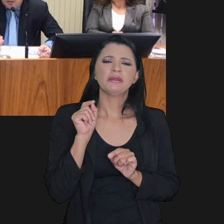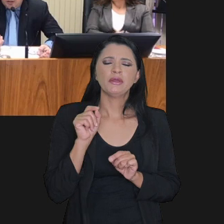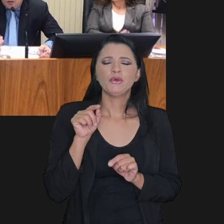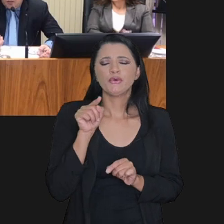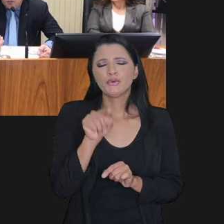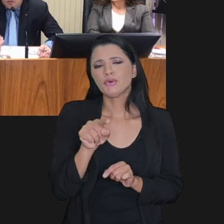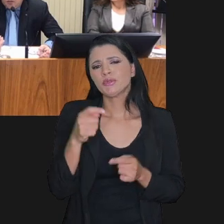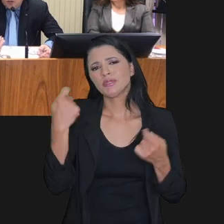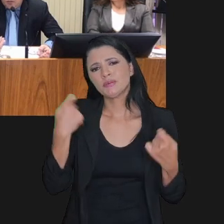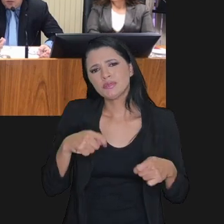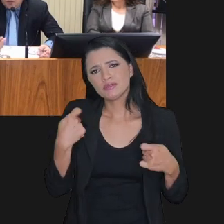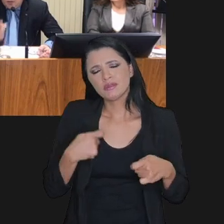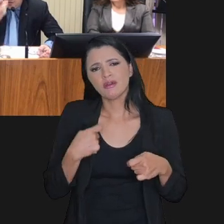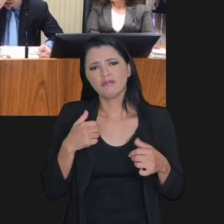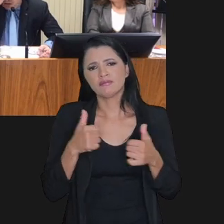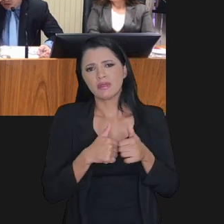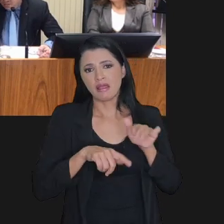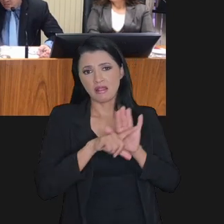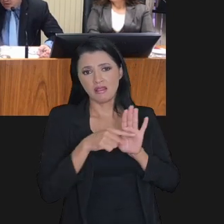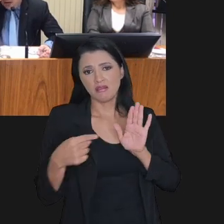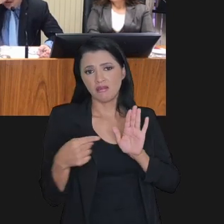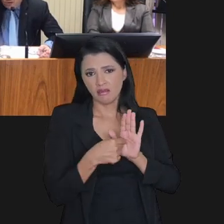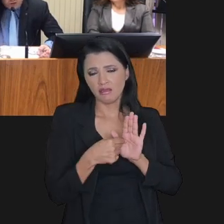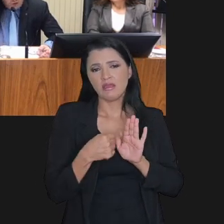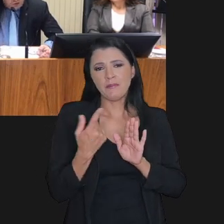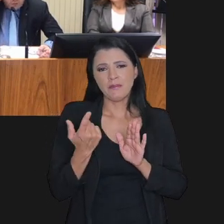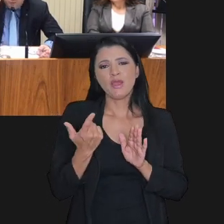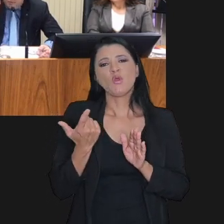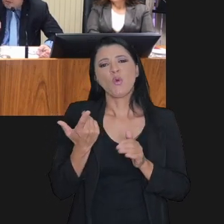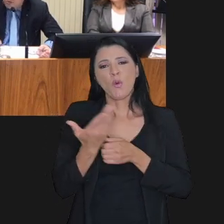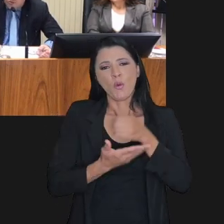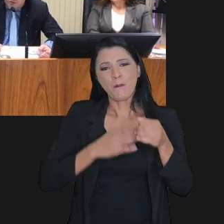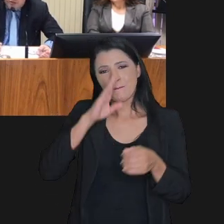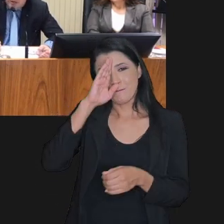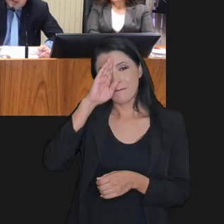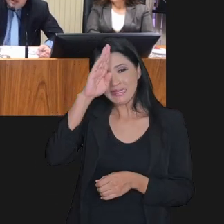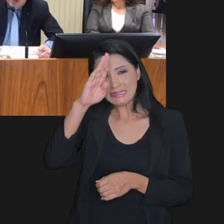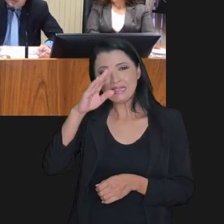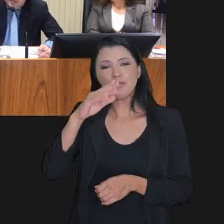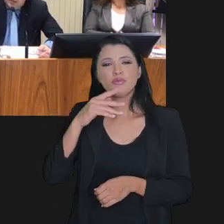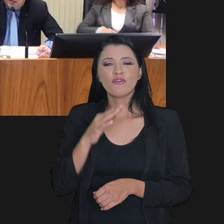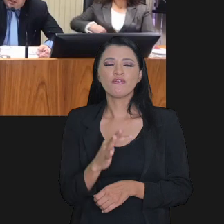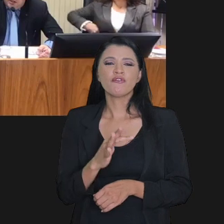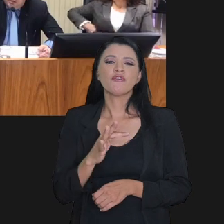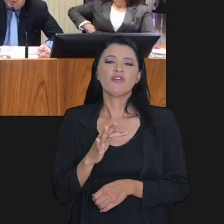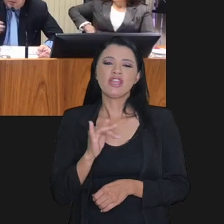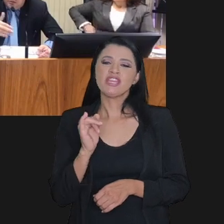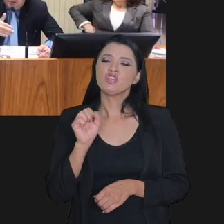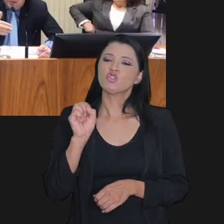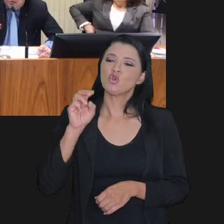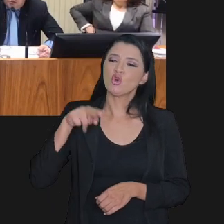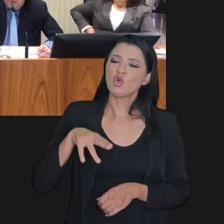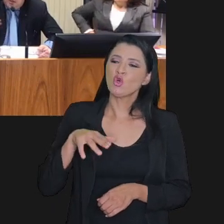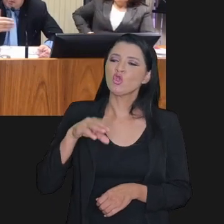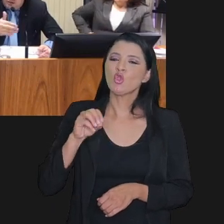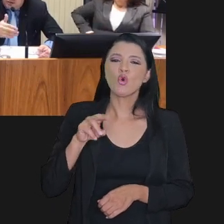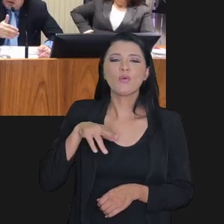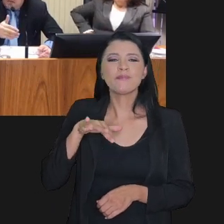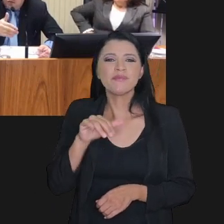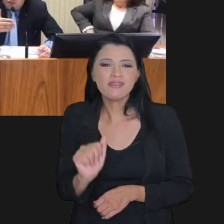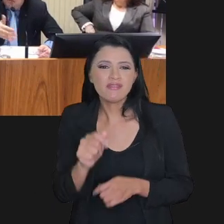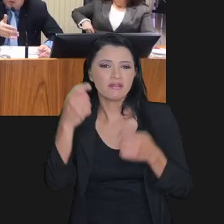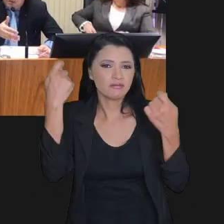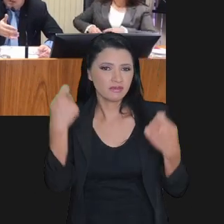situação que você tinha que, por lei, logicamente, até pela possibilidade de economia, você beneficiava contribuintes que